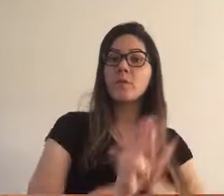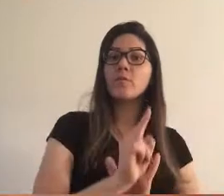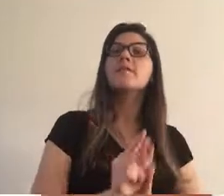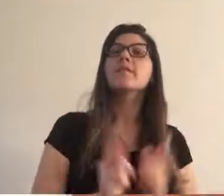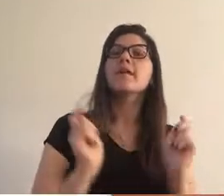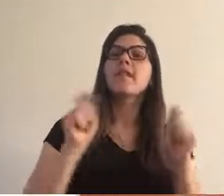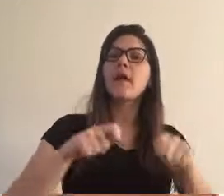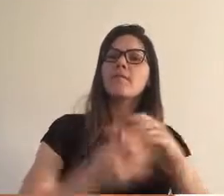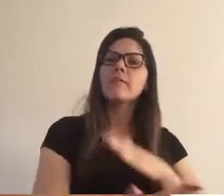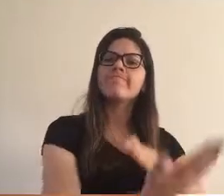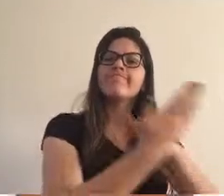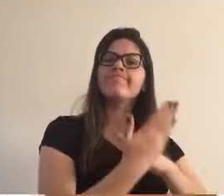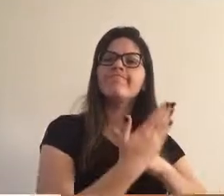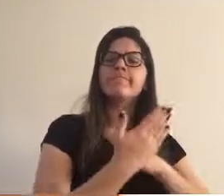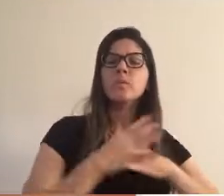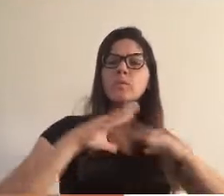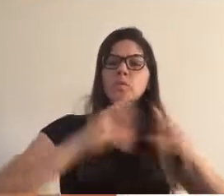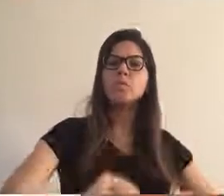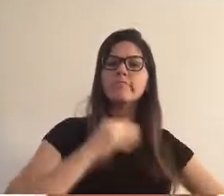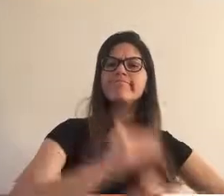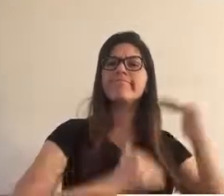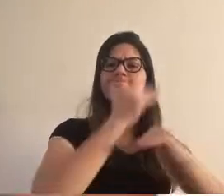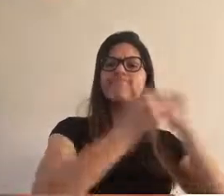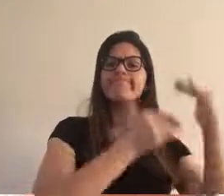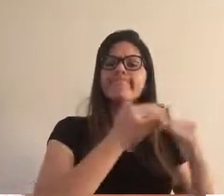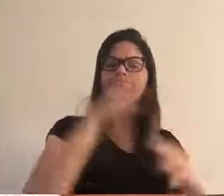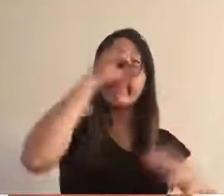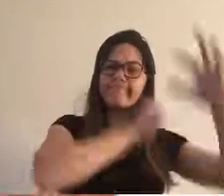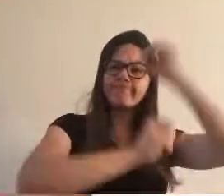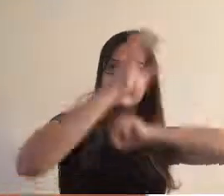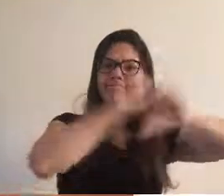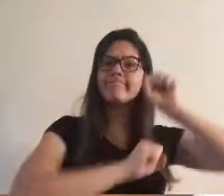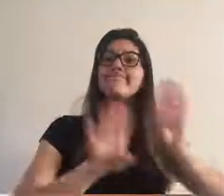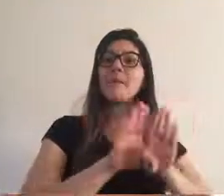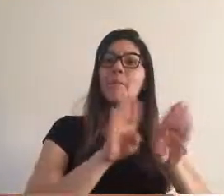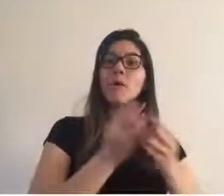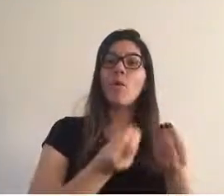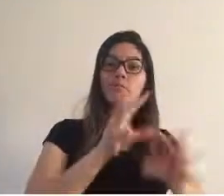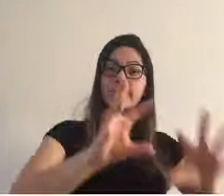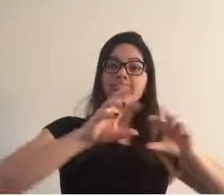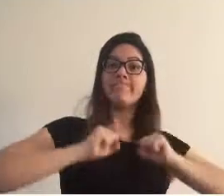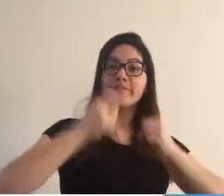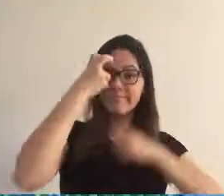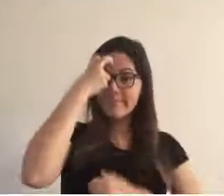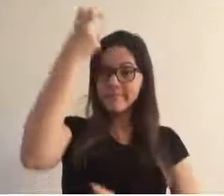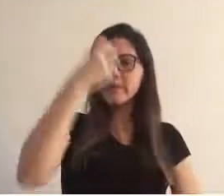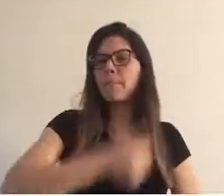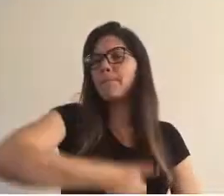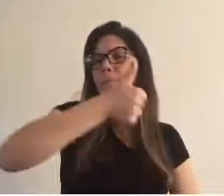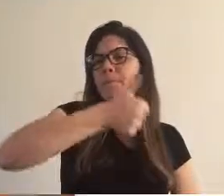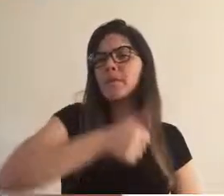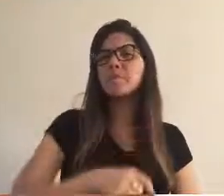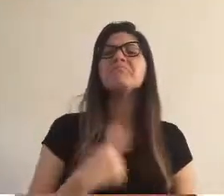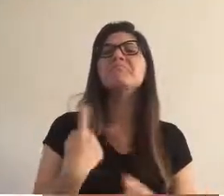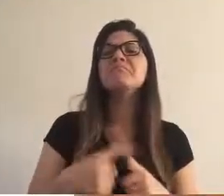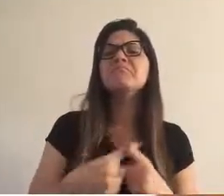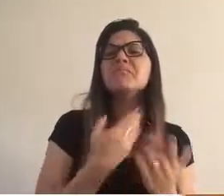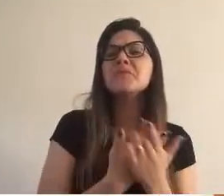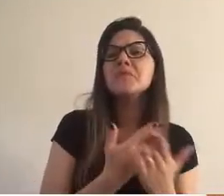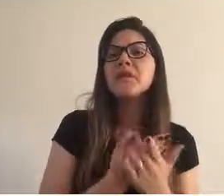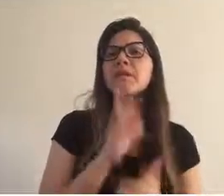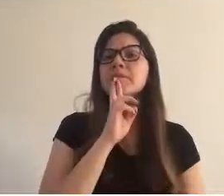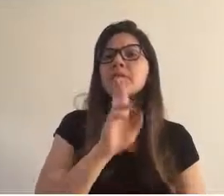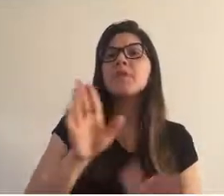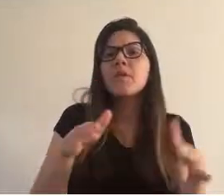perguntas que nos ajudam a entender todo o processo de aprendizagem e aquisição da inteligência. A primeira pergunta é, por que